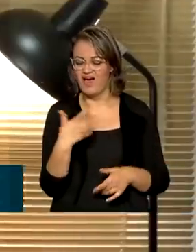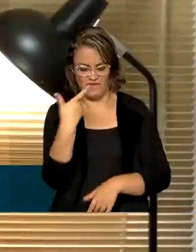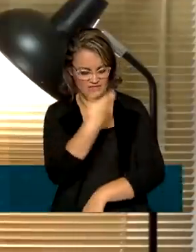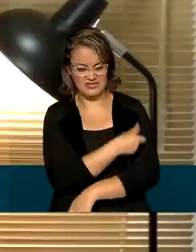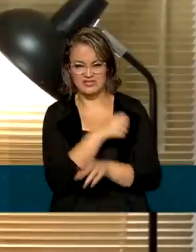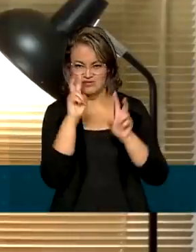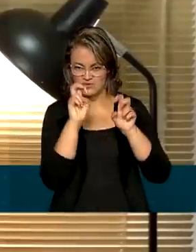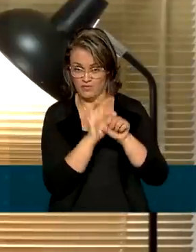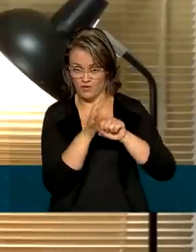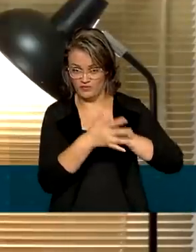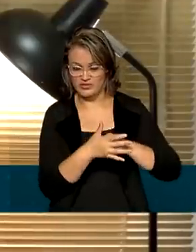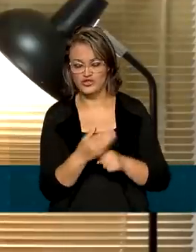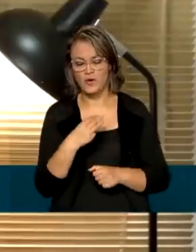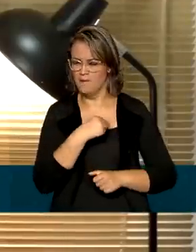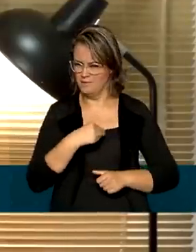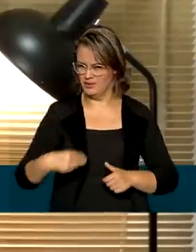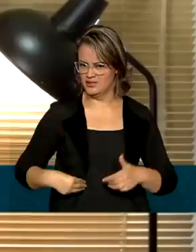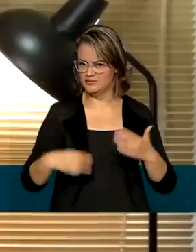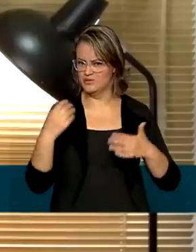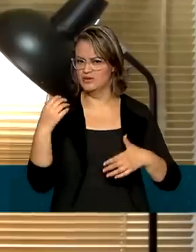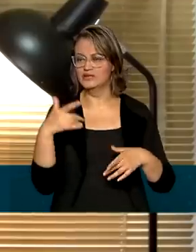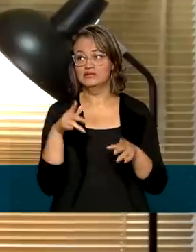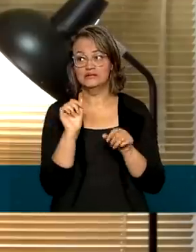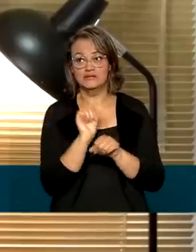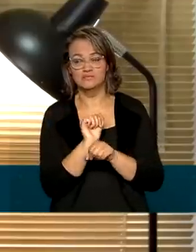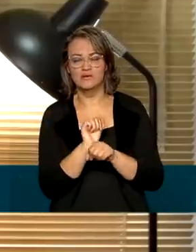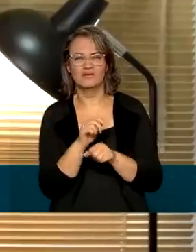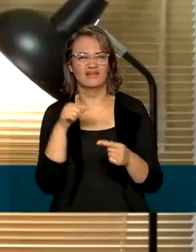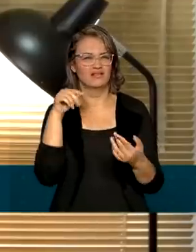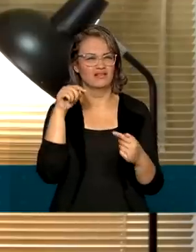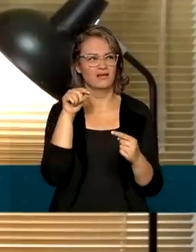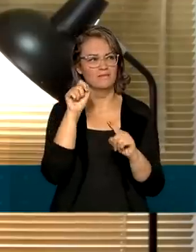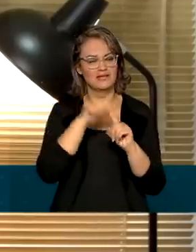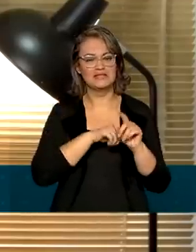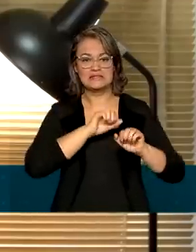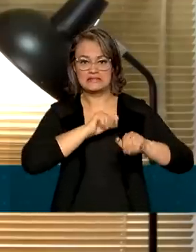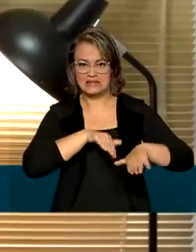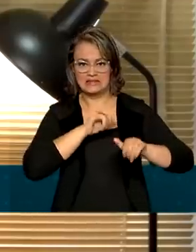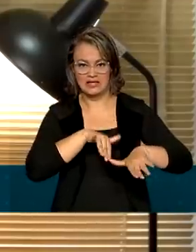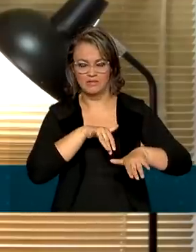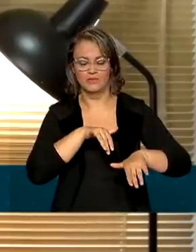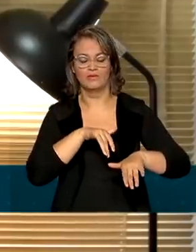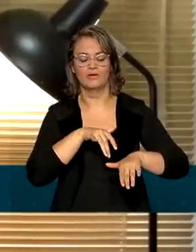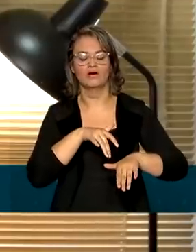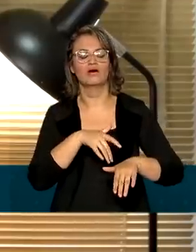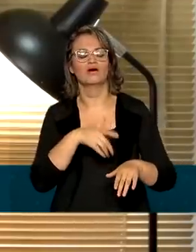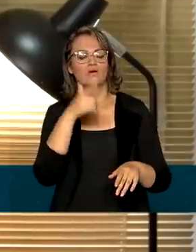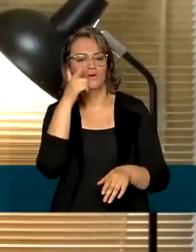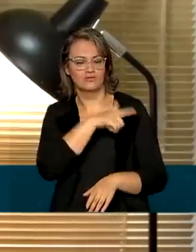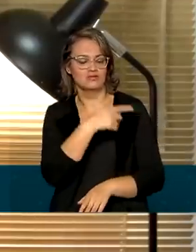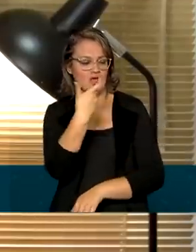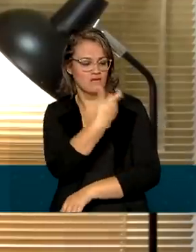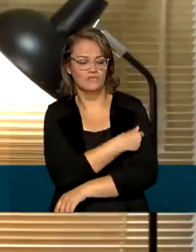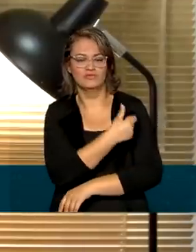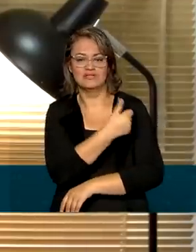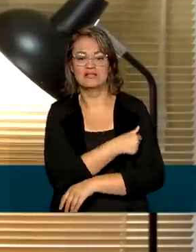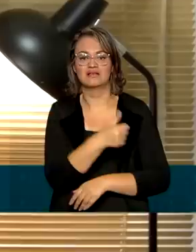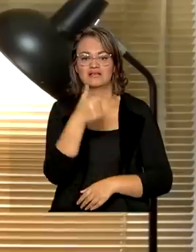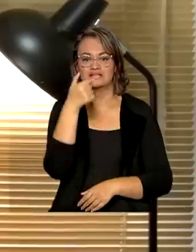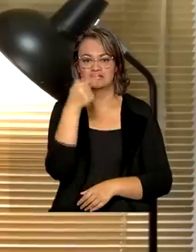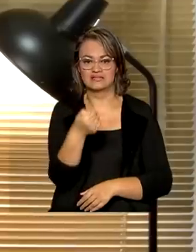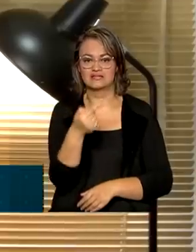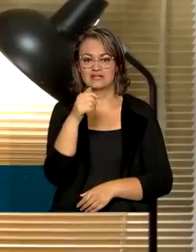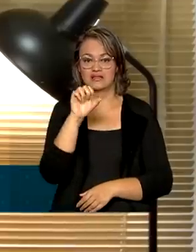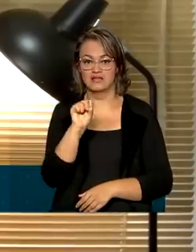-19, o ministro da Saúde disse esperar que até setembro, o país conclua a imunização dos quase 78